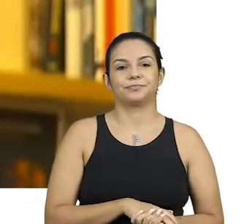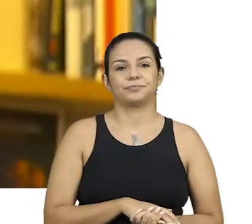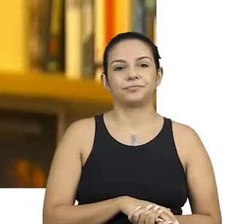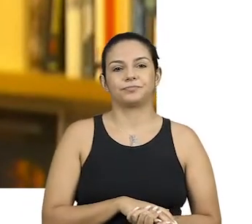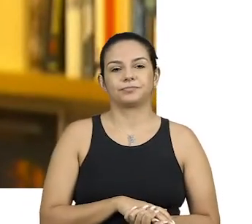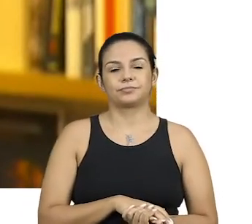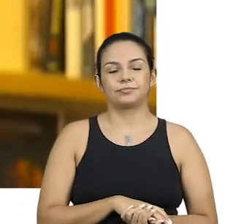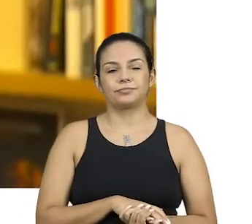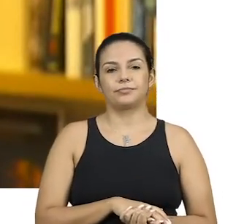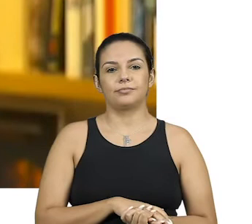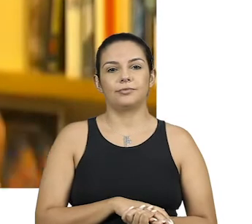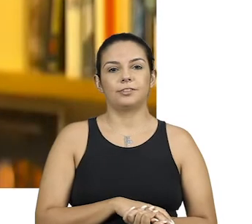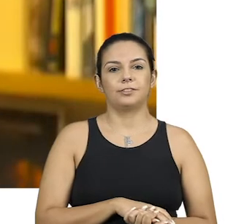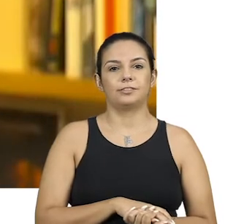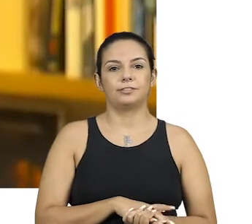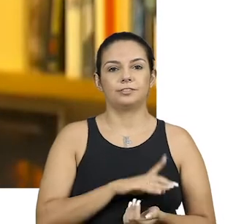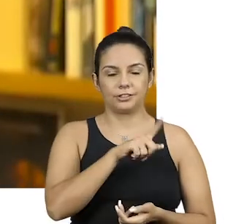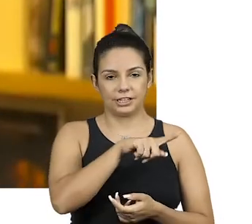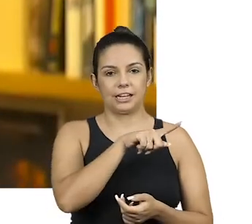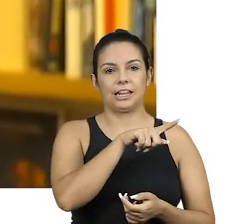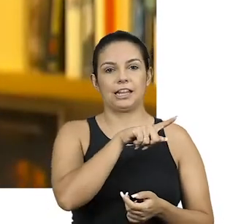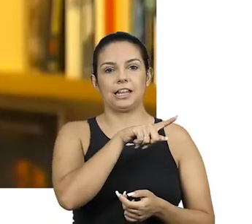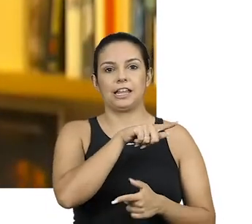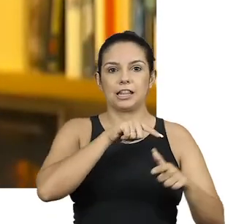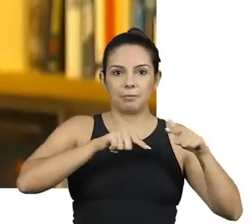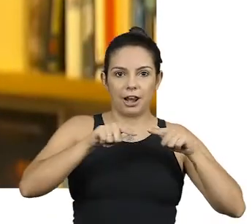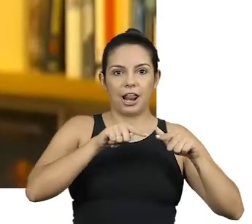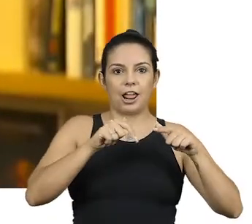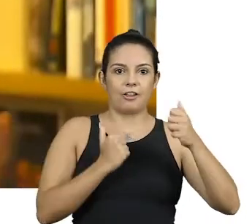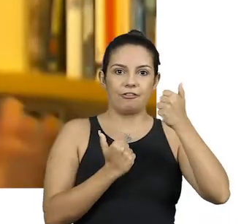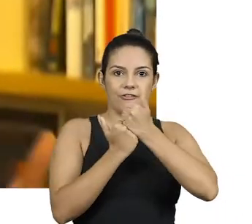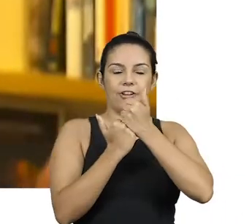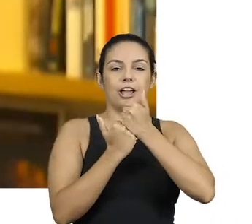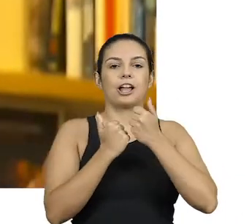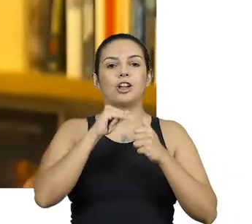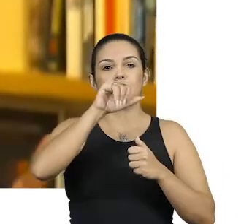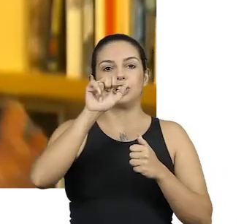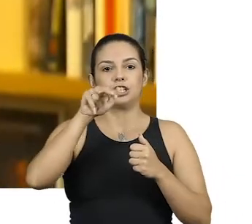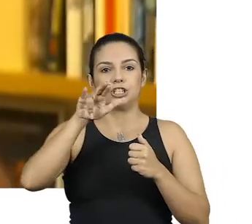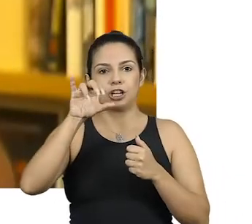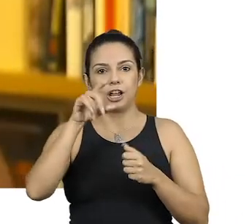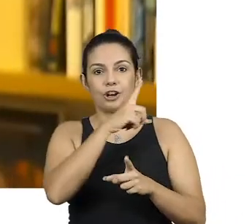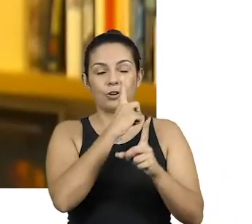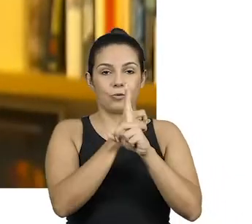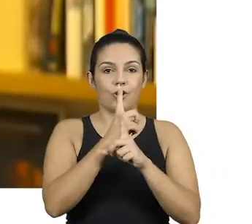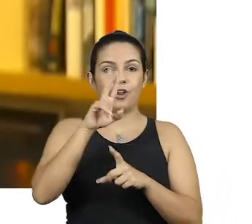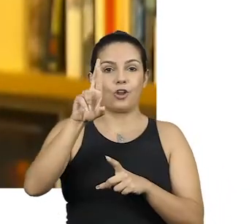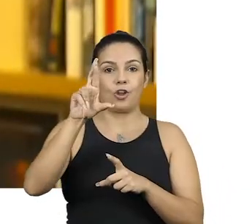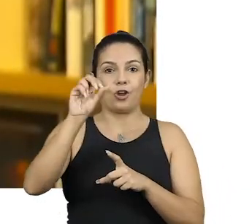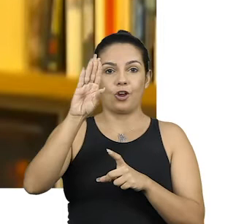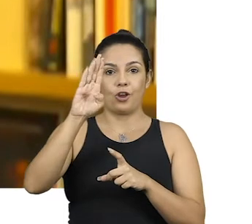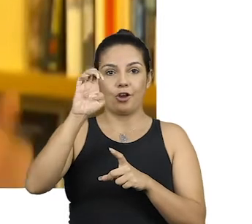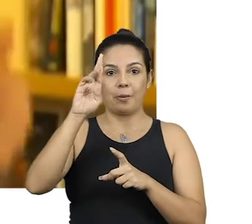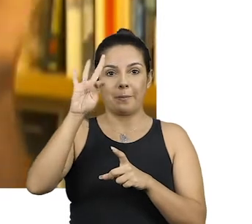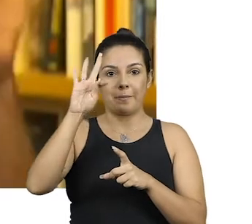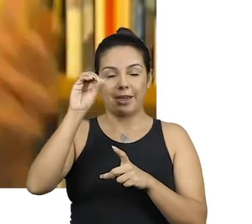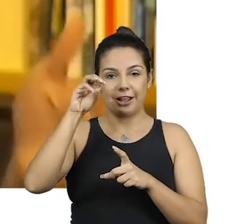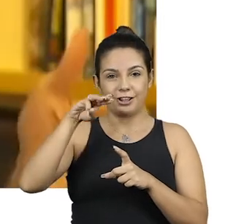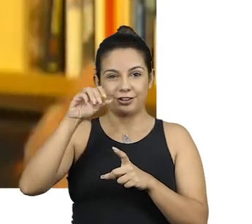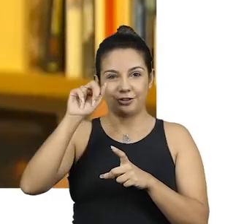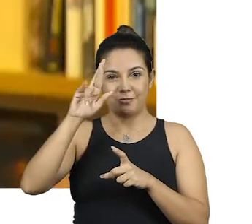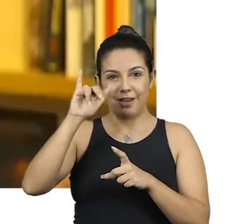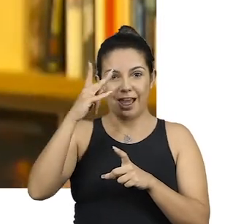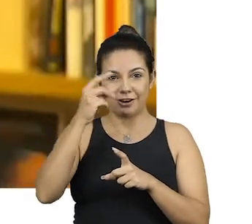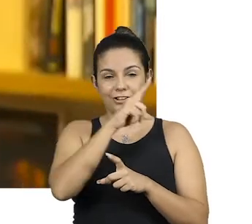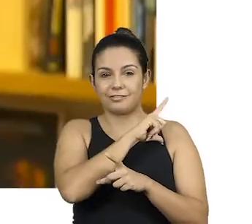Ele era o assessor de imprensa do Jânio. A primeira vez que ele encontrou o Roberto Marinho foi no elevador do Palácio e o